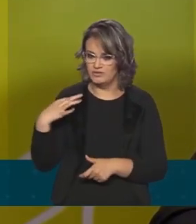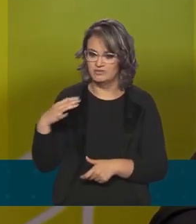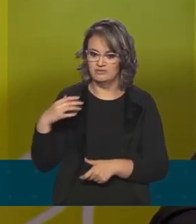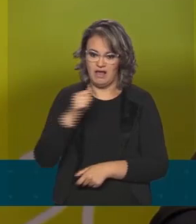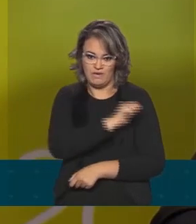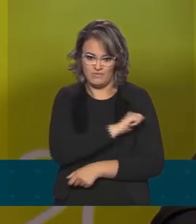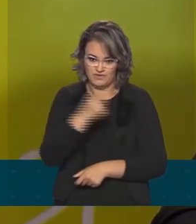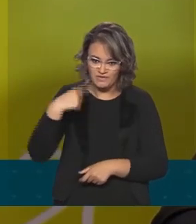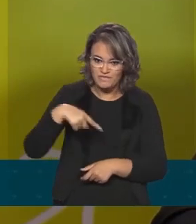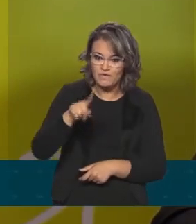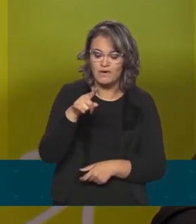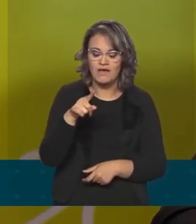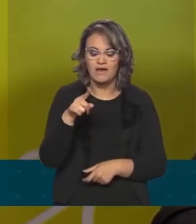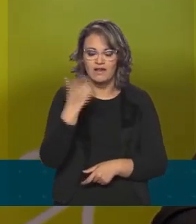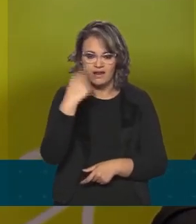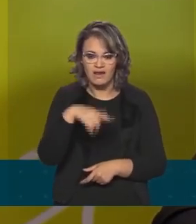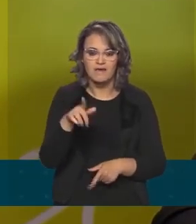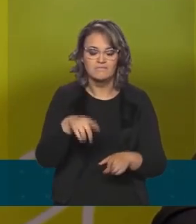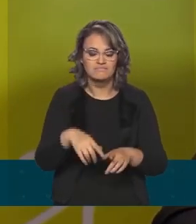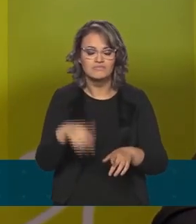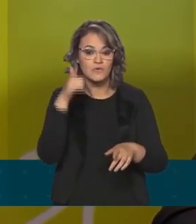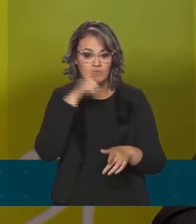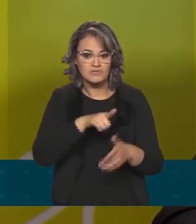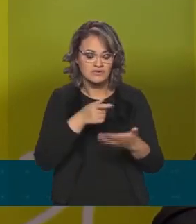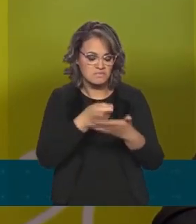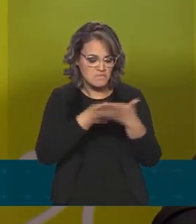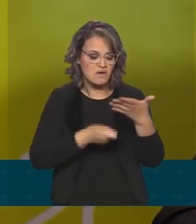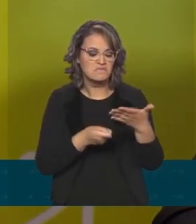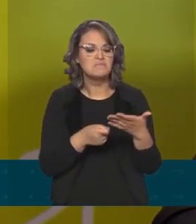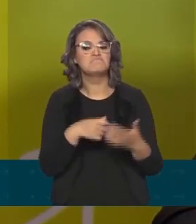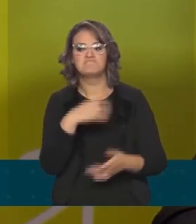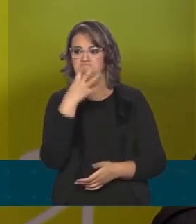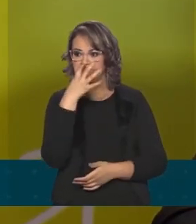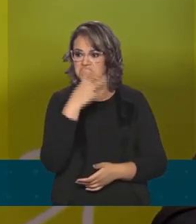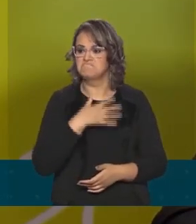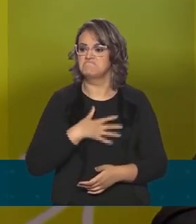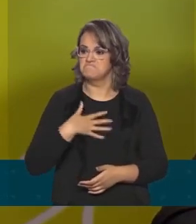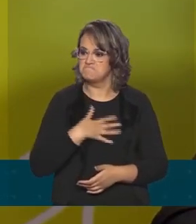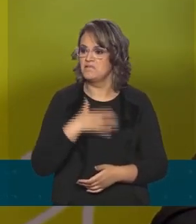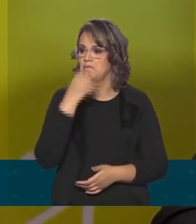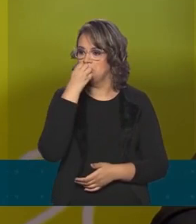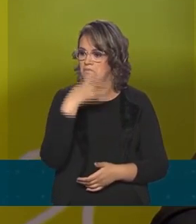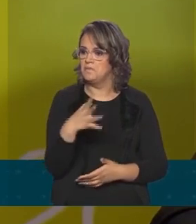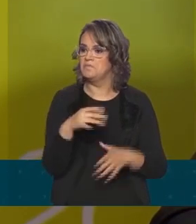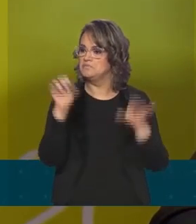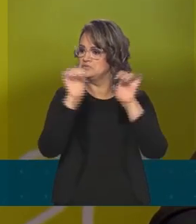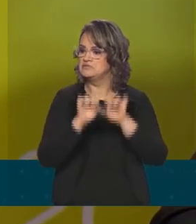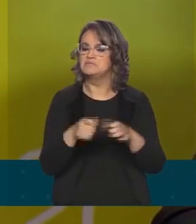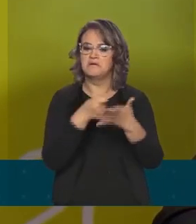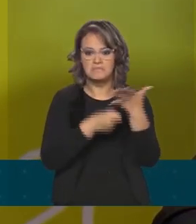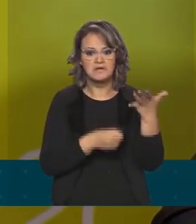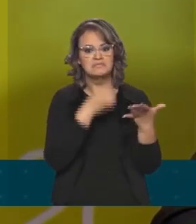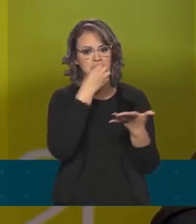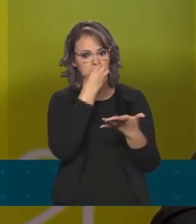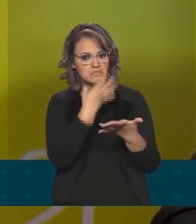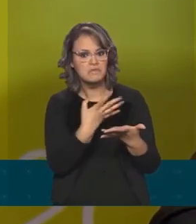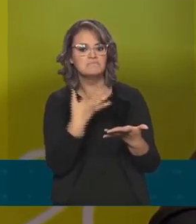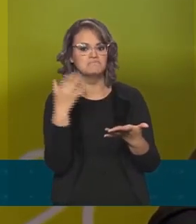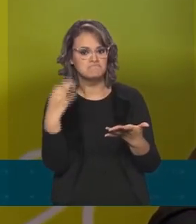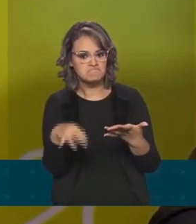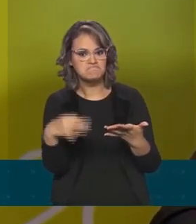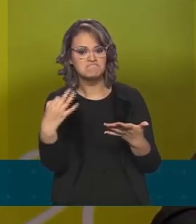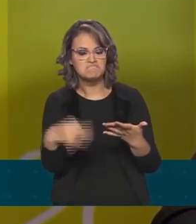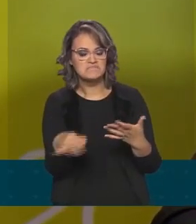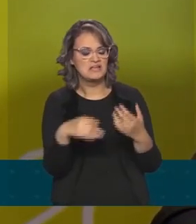exceção, que estiveram fazendo a prova, elogiam o sistema pedagógico, o sistema da prova, o sistema, as